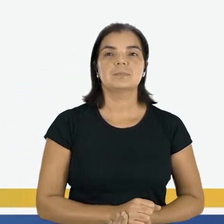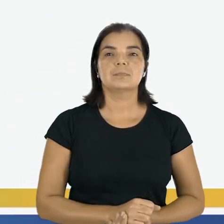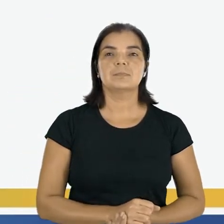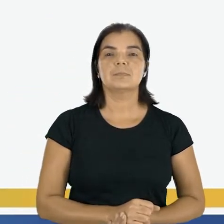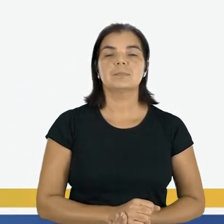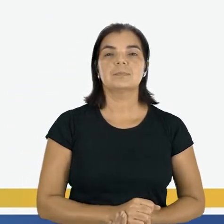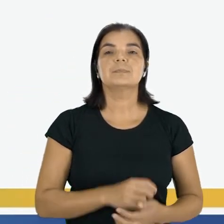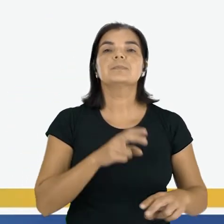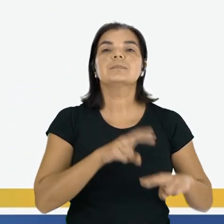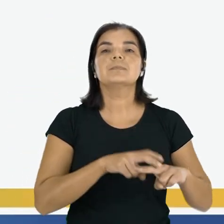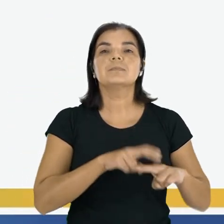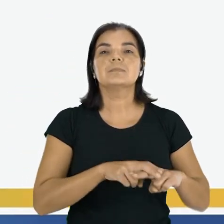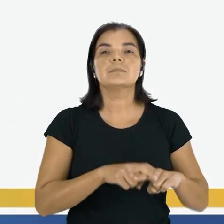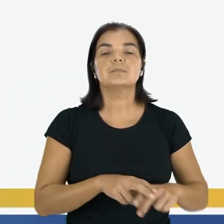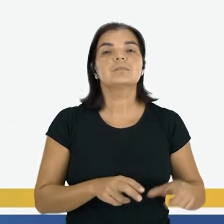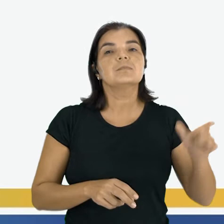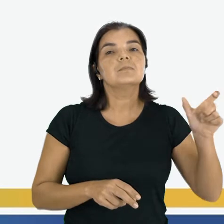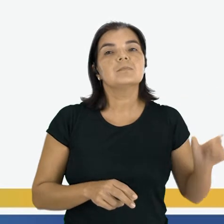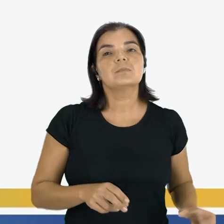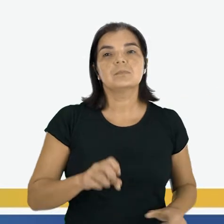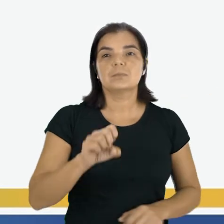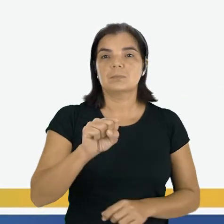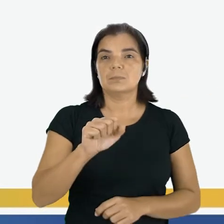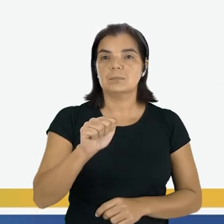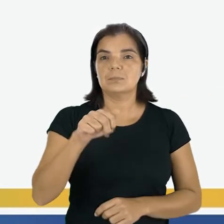Quem se senta ao lado de Sandra?